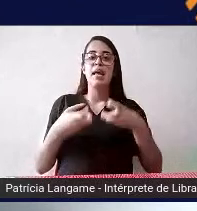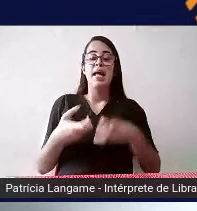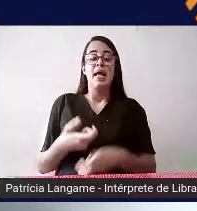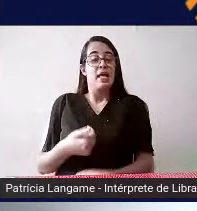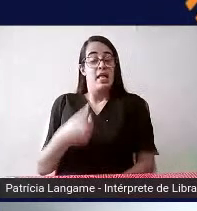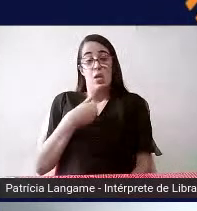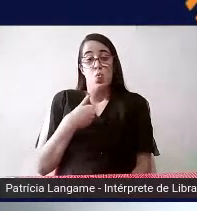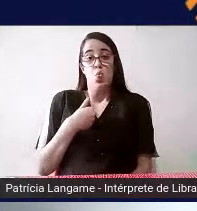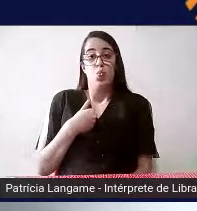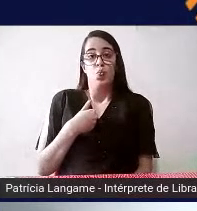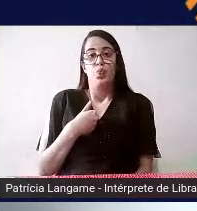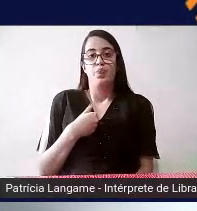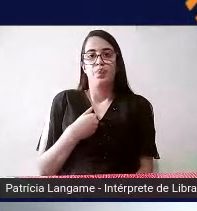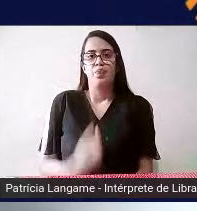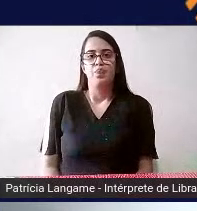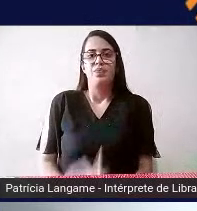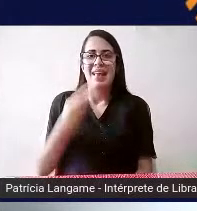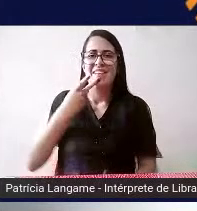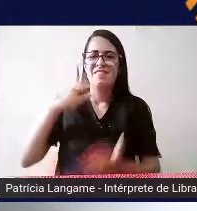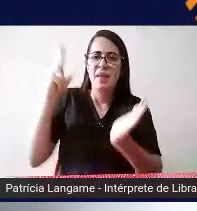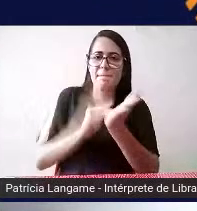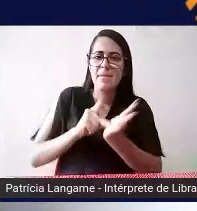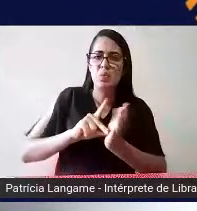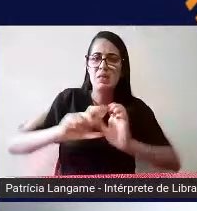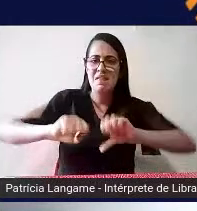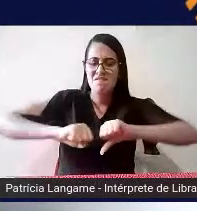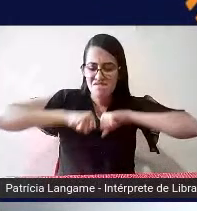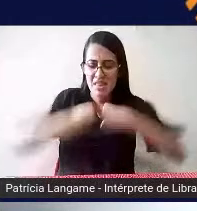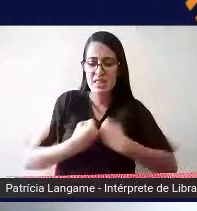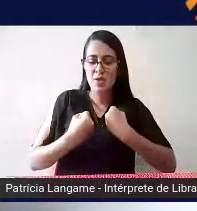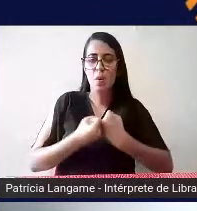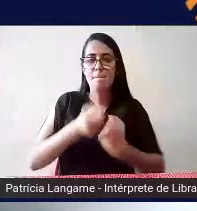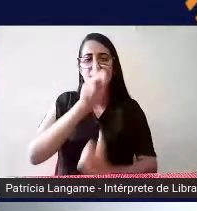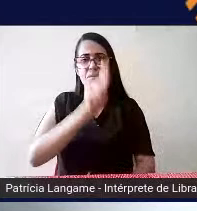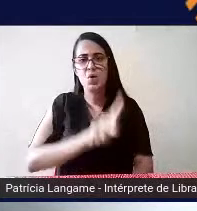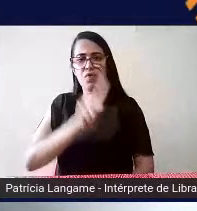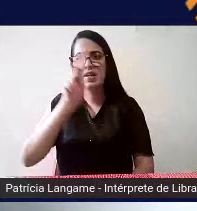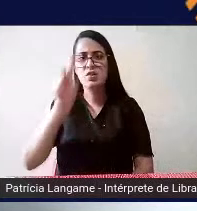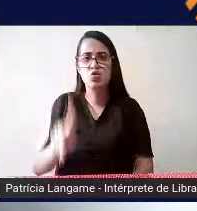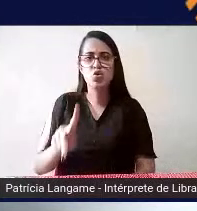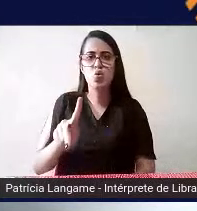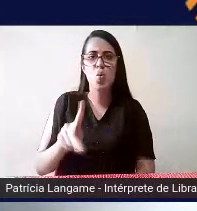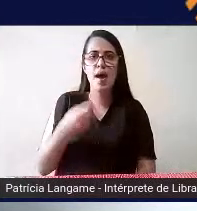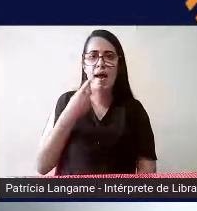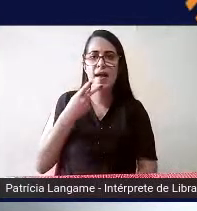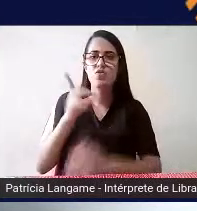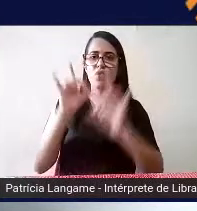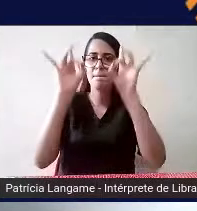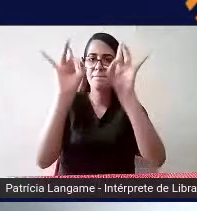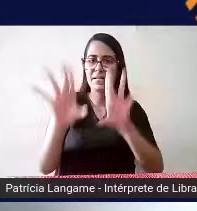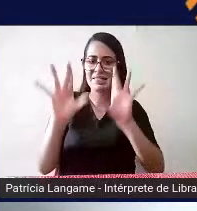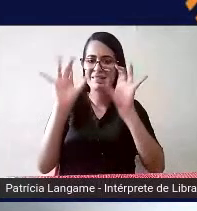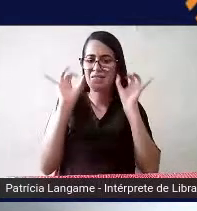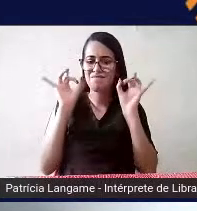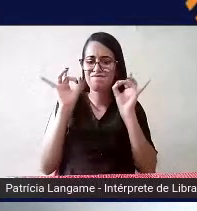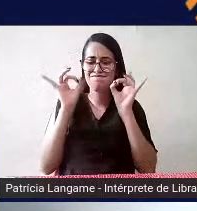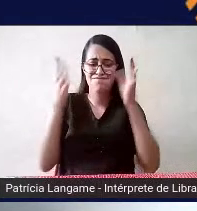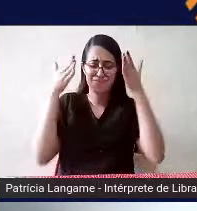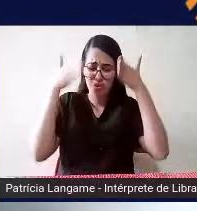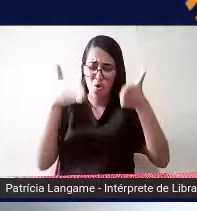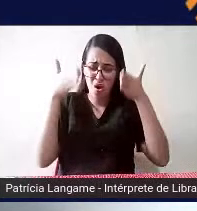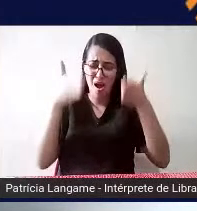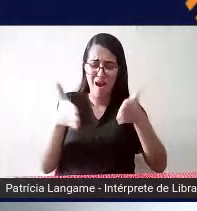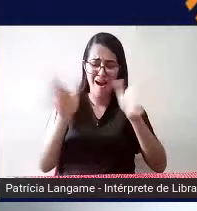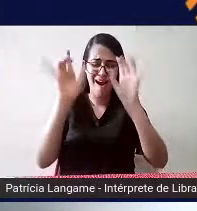né afirmando ou defendendo que o professor seja um especialista em braile né ou seja todo